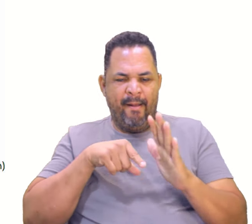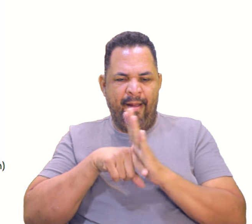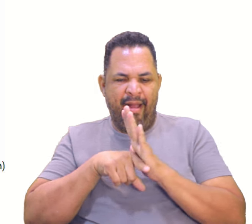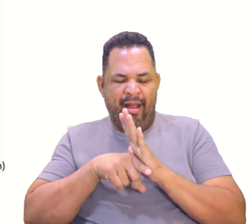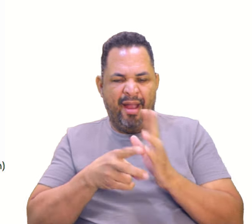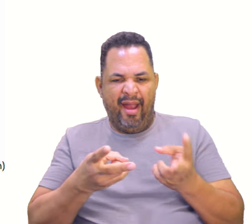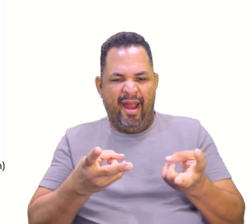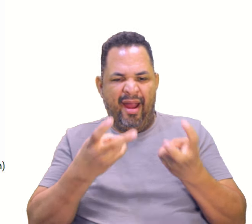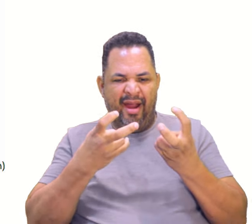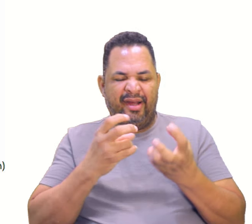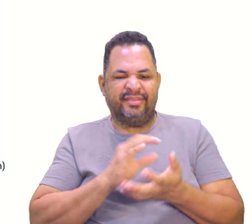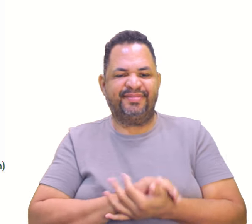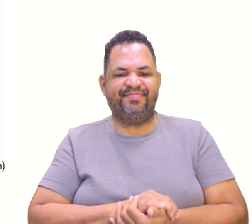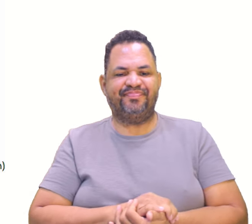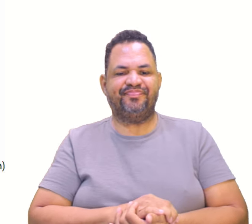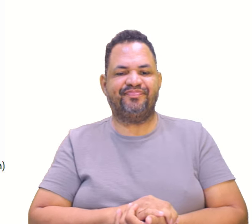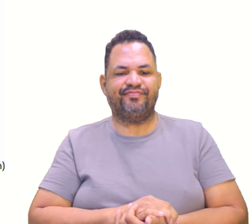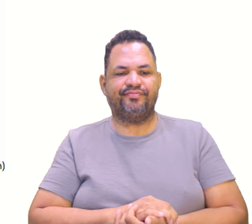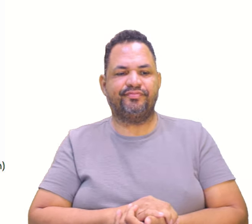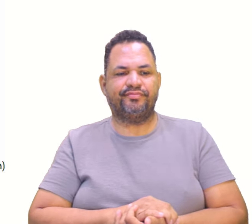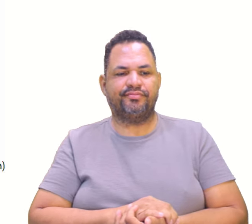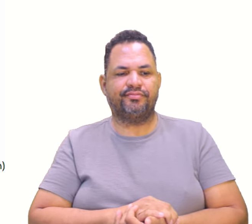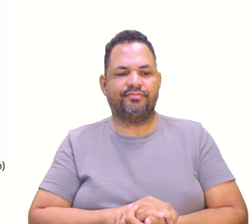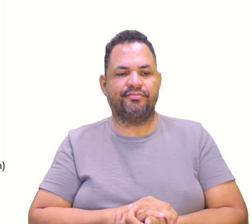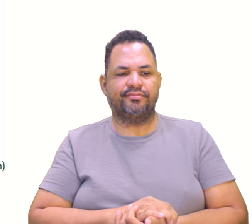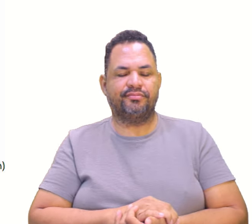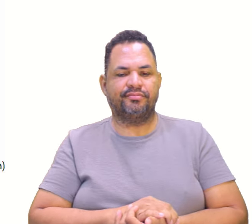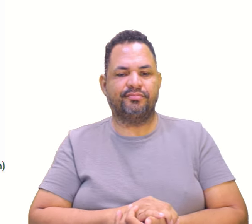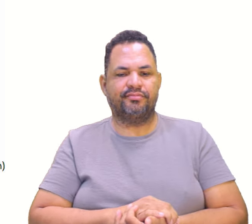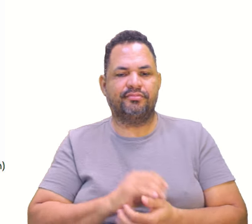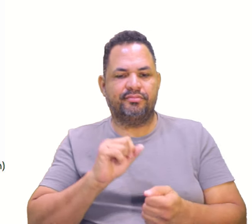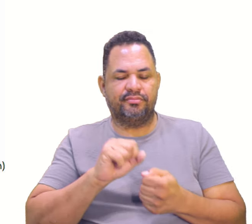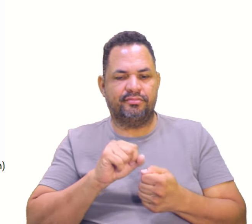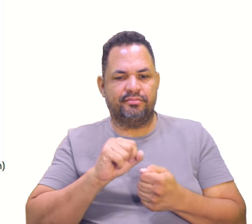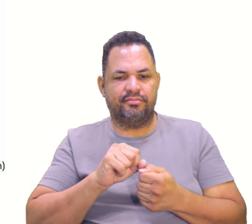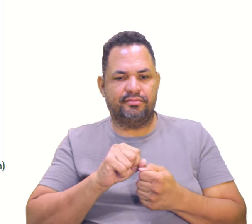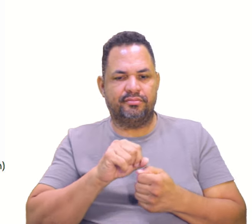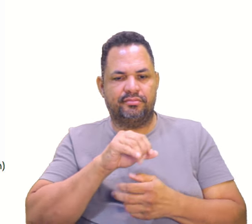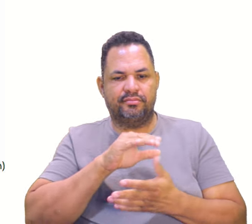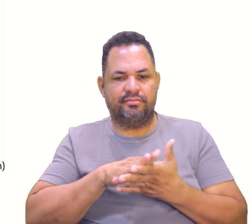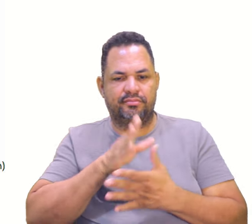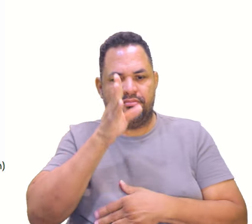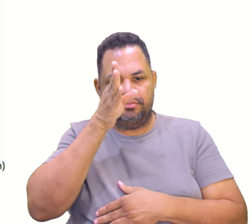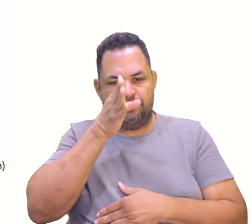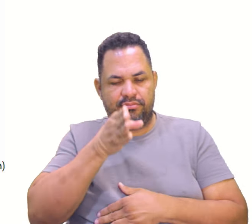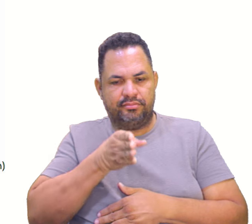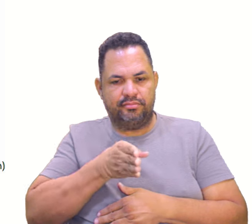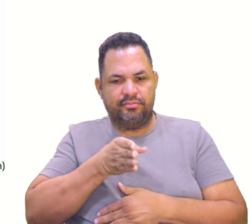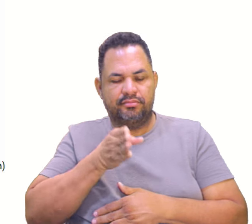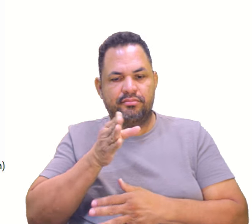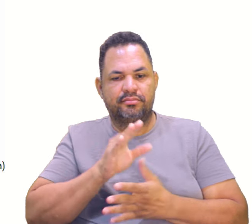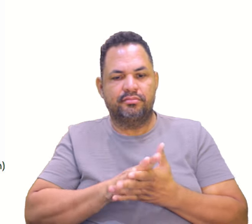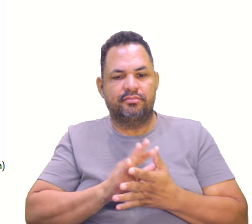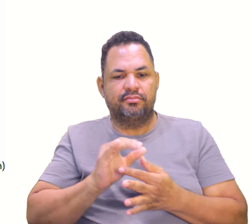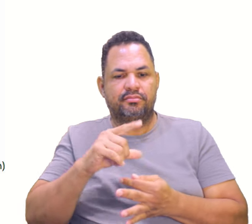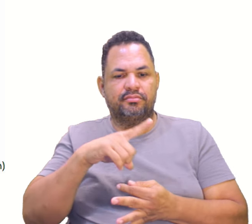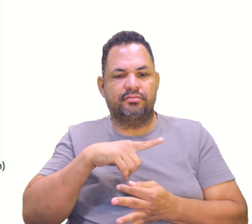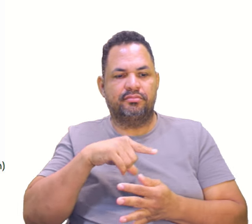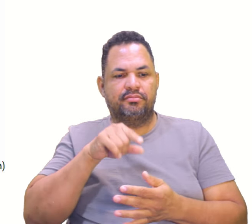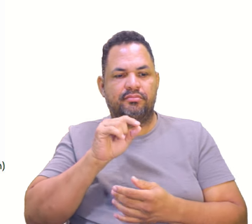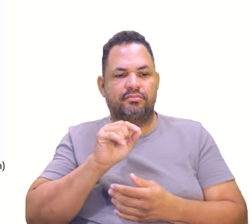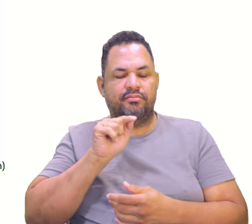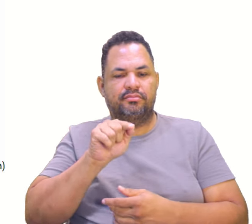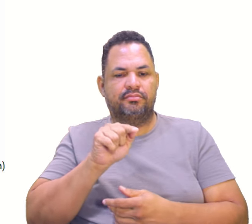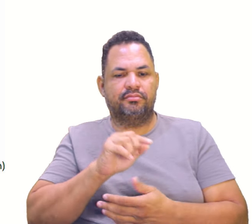e a gente vai perceber que aqui onde eu coloquei, fazendo a diagonal em todos os quadradinhos, é o